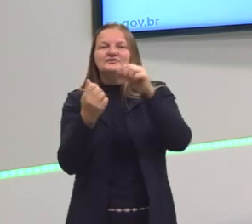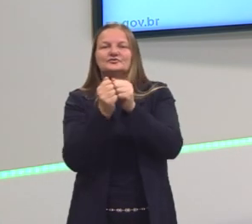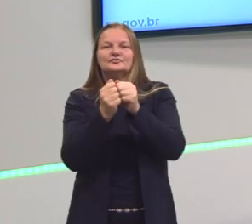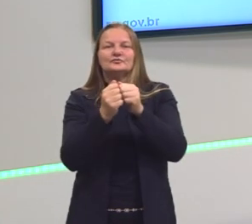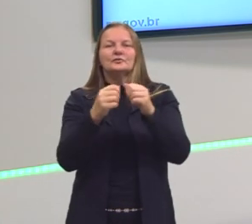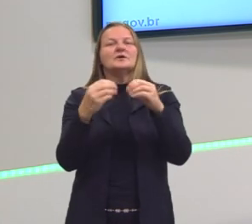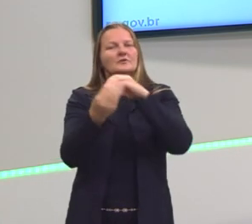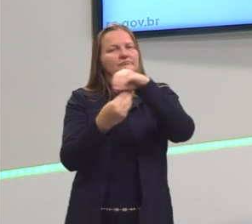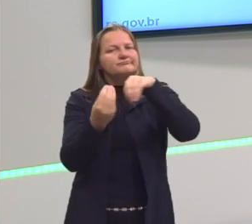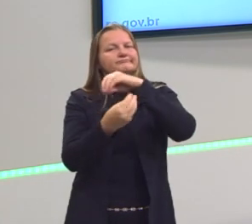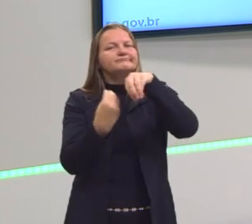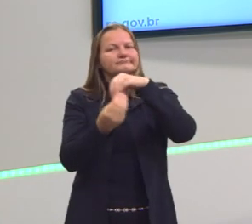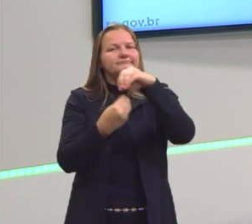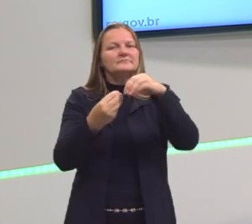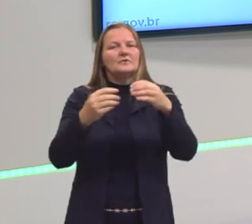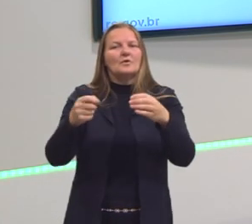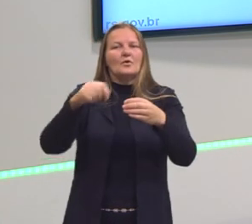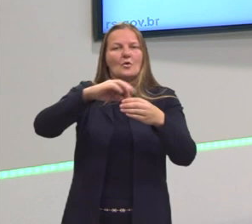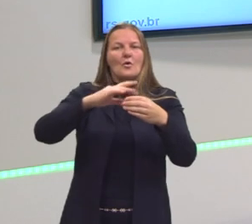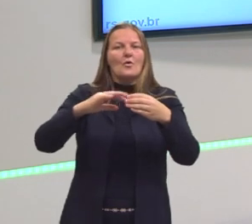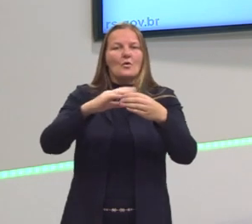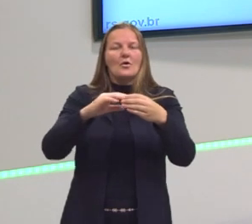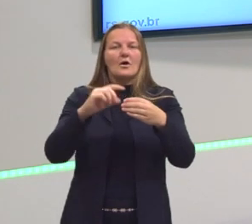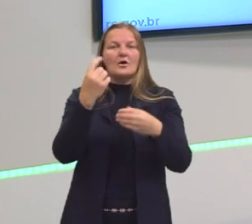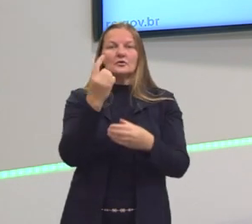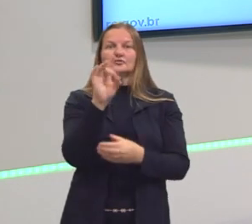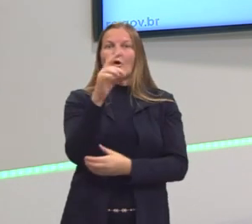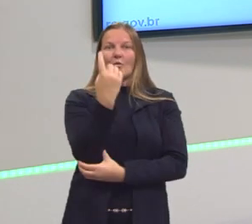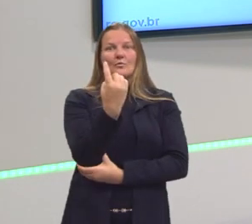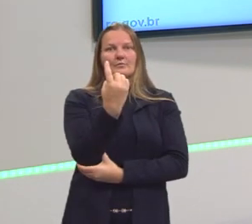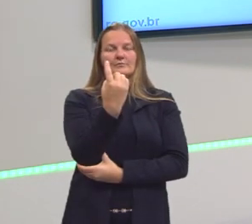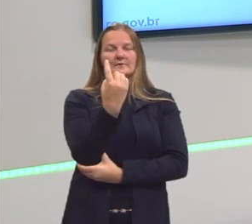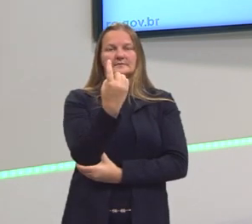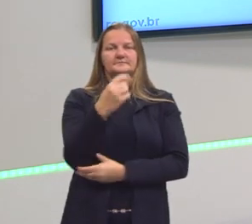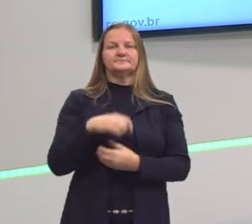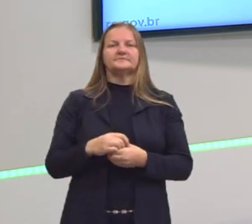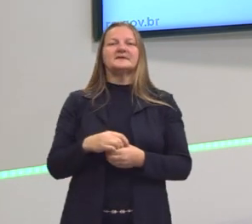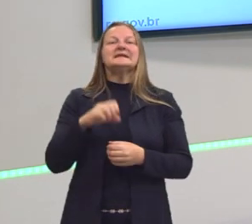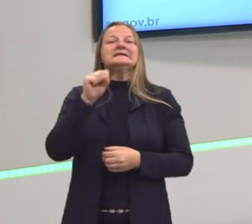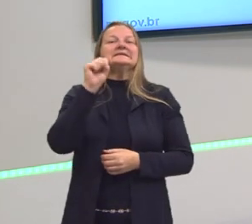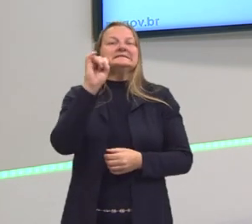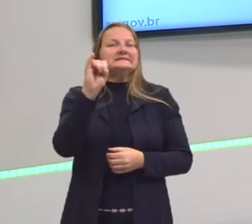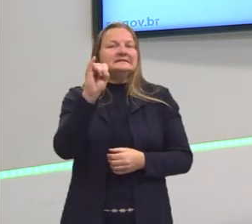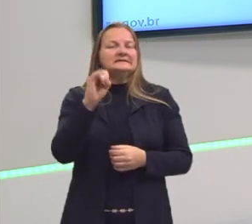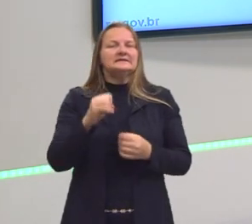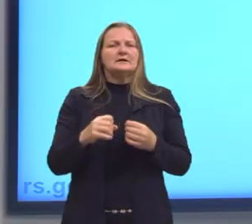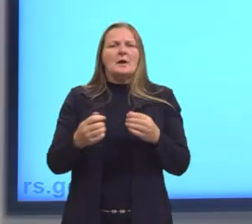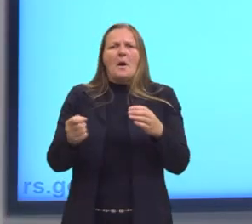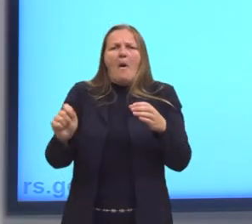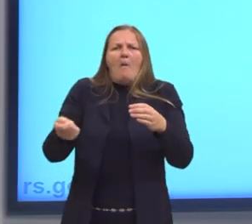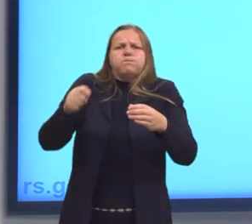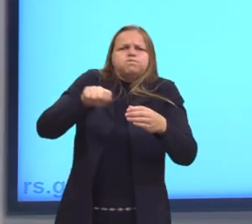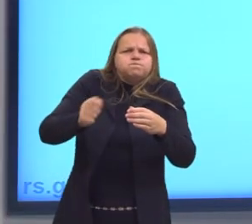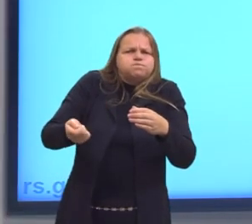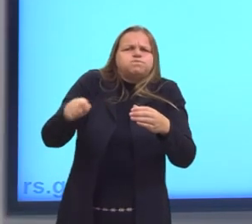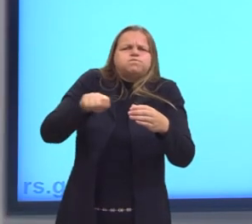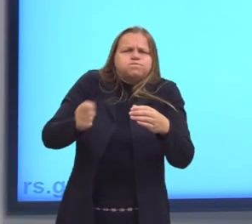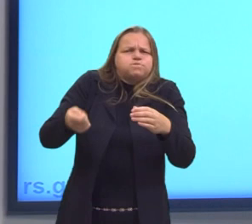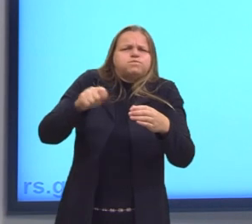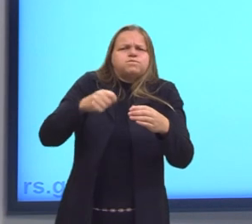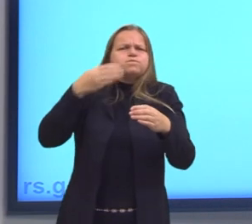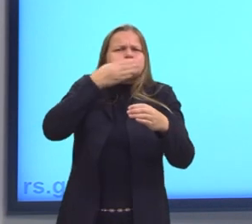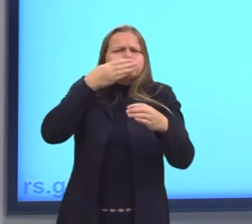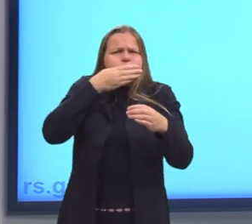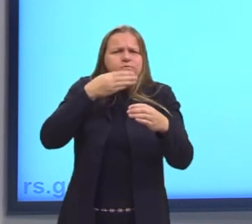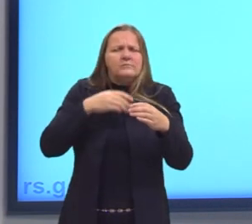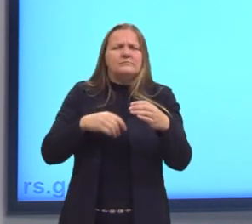dissolvido. Certo? Isso é uma mistura homogênea, isso é uma solução. Agora, se eu coloco muito açúcar, tanto no café,